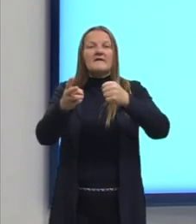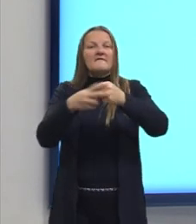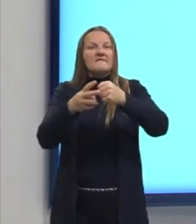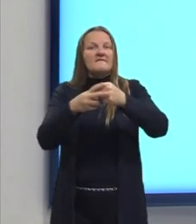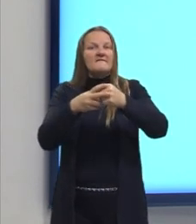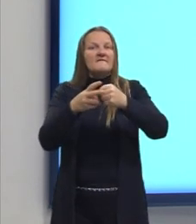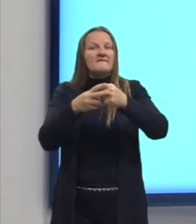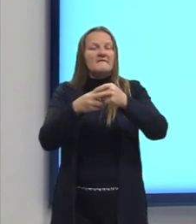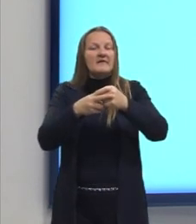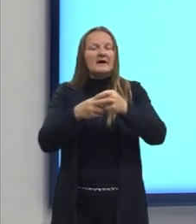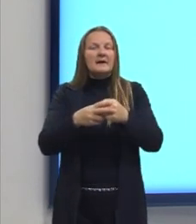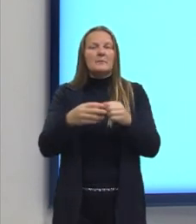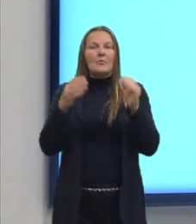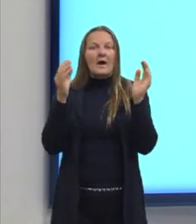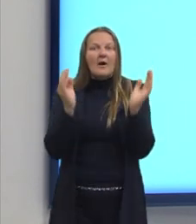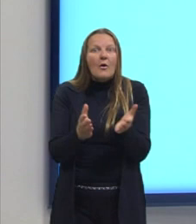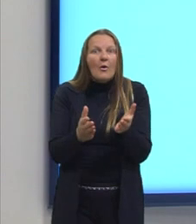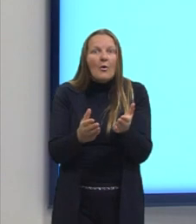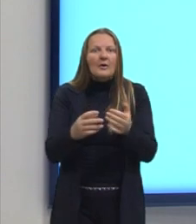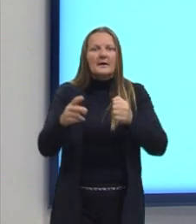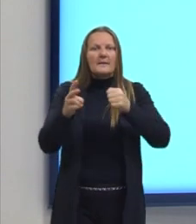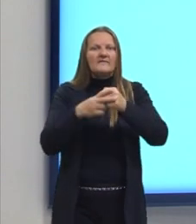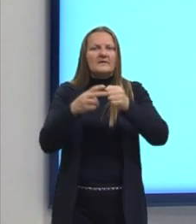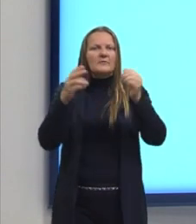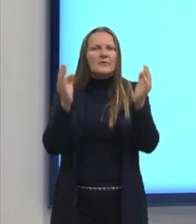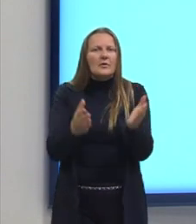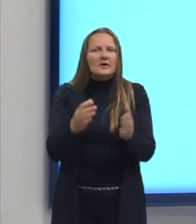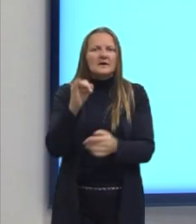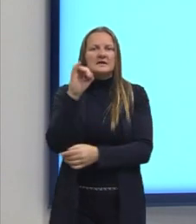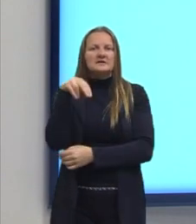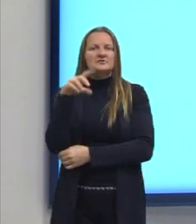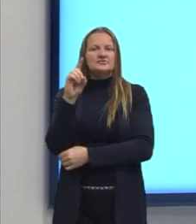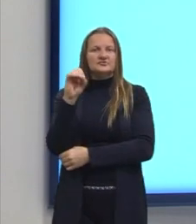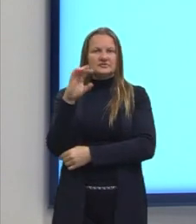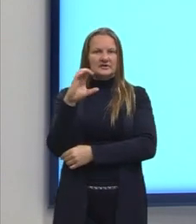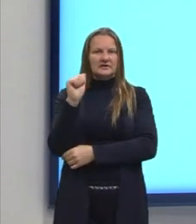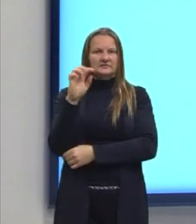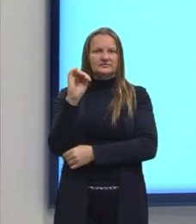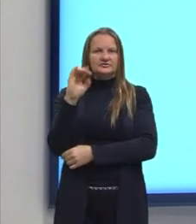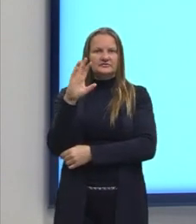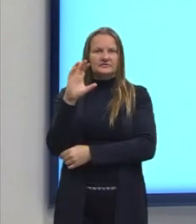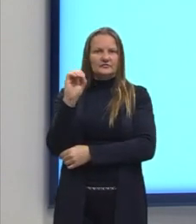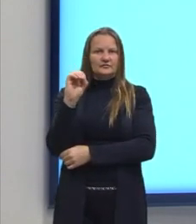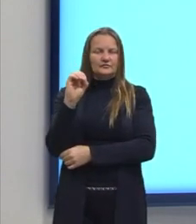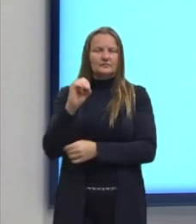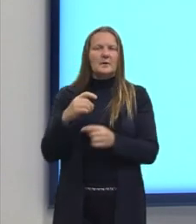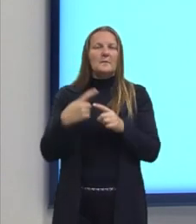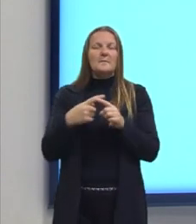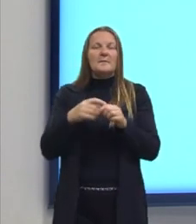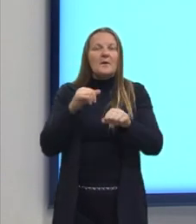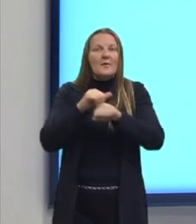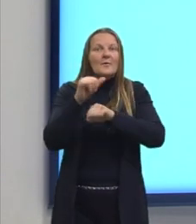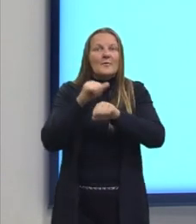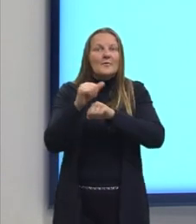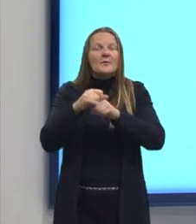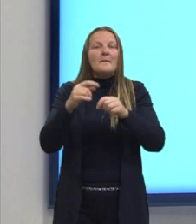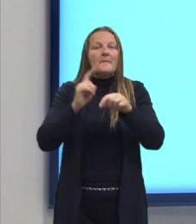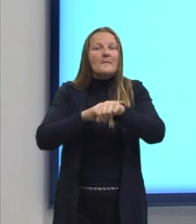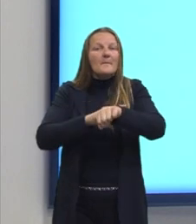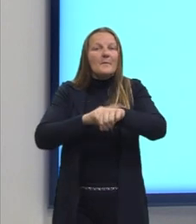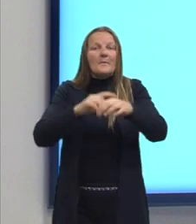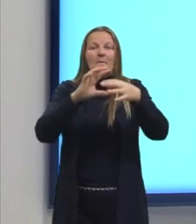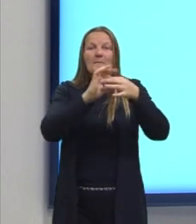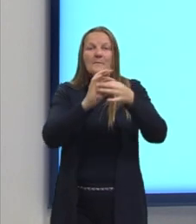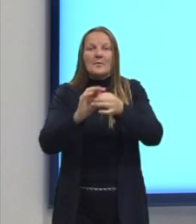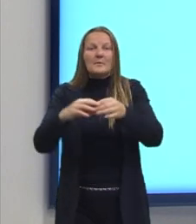no tempo presente do indicativo, a gente está falando de verbos que acontecem naquele momento.